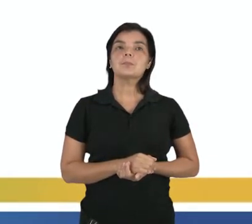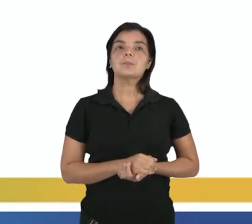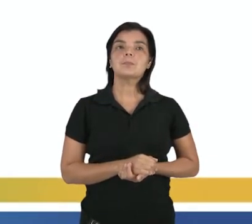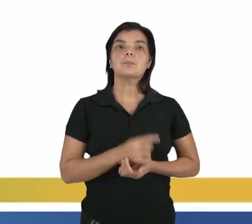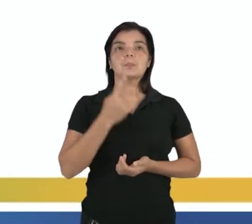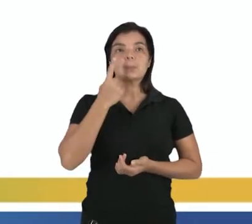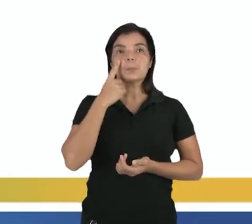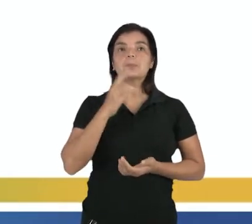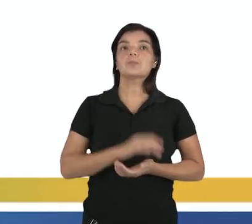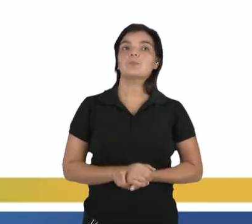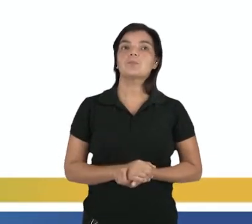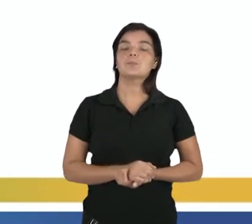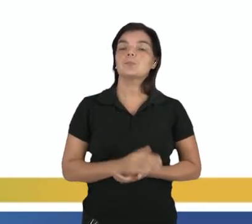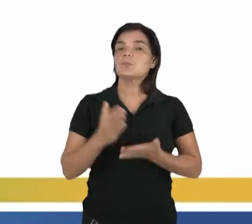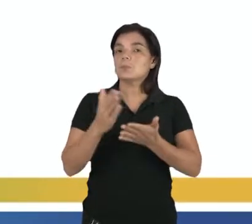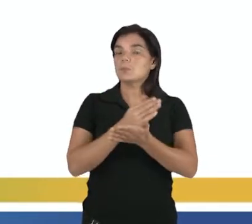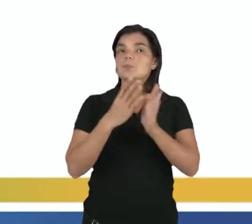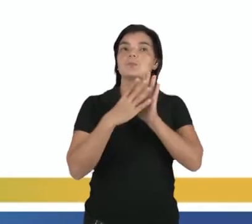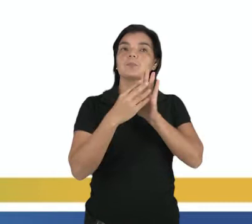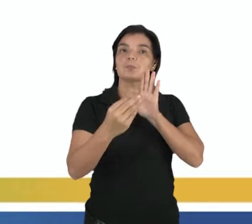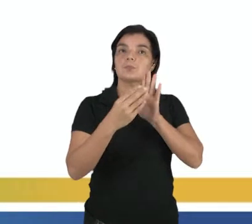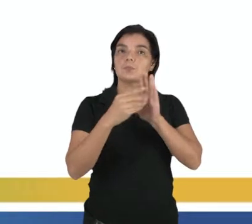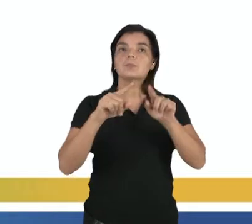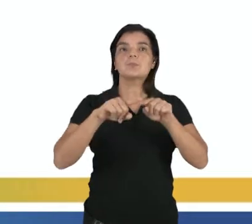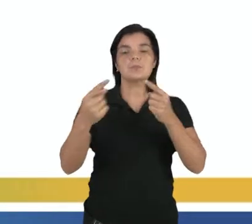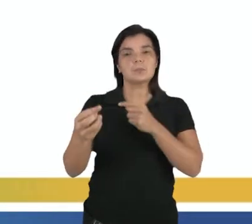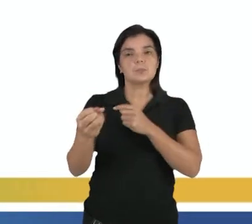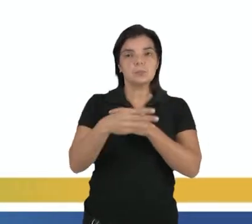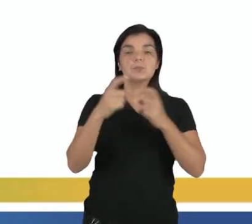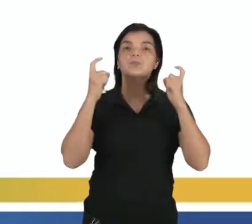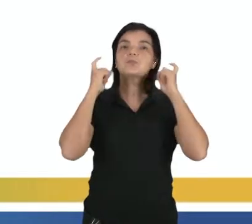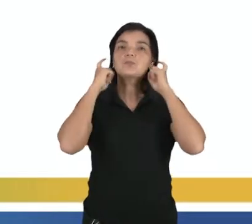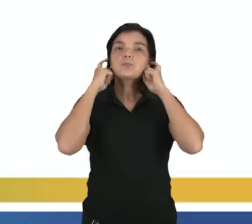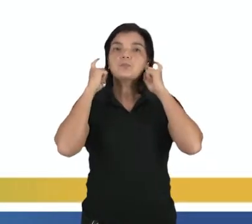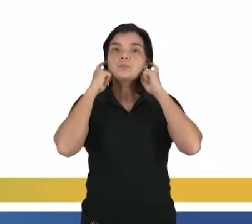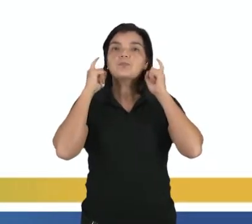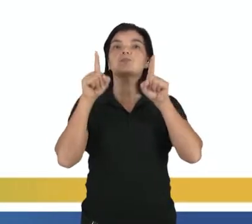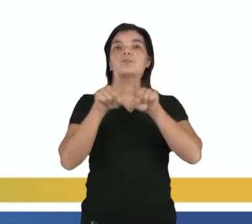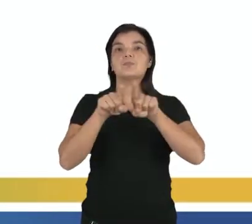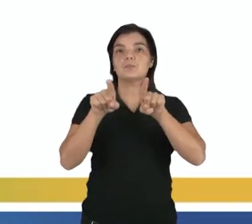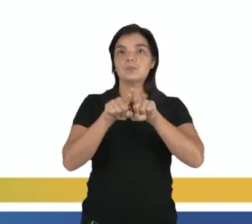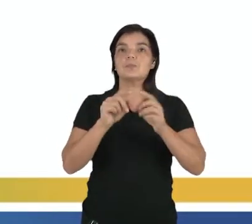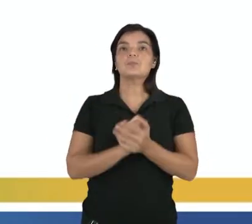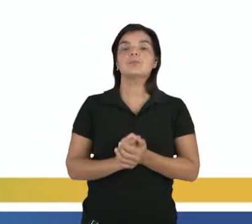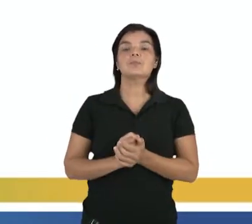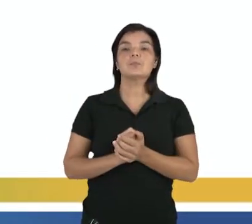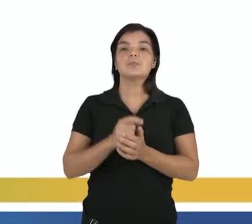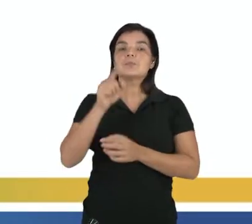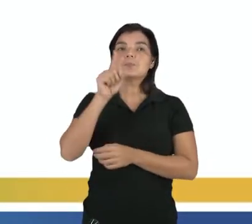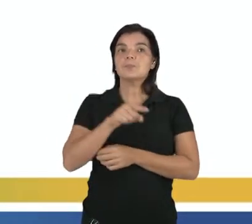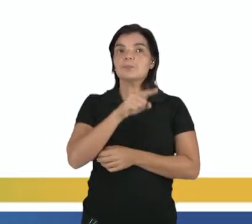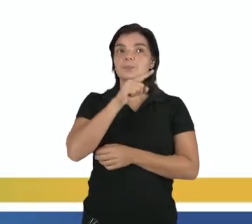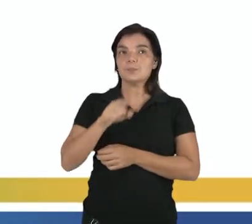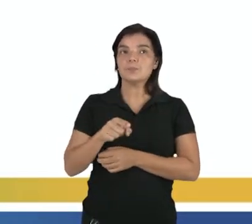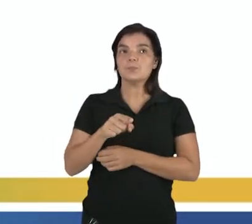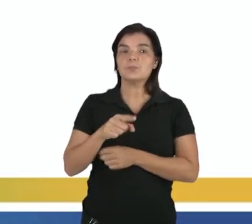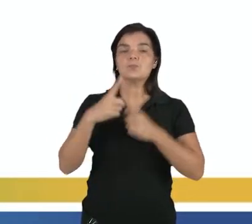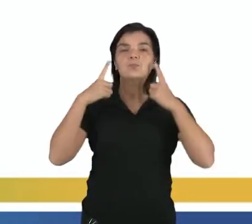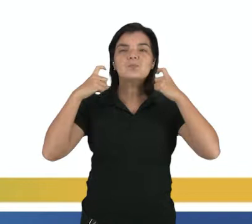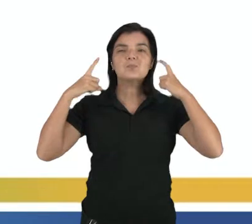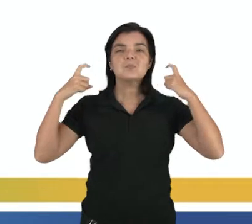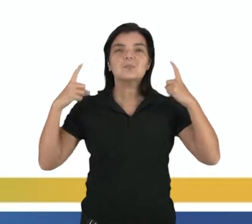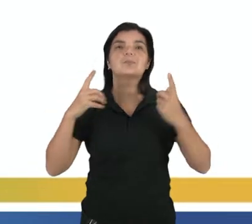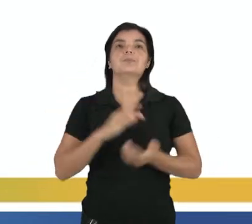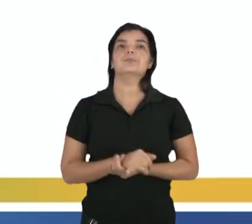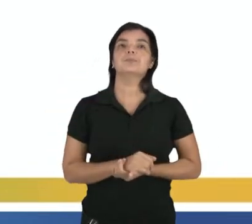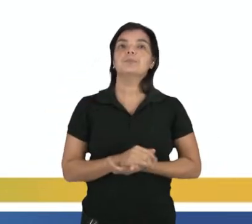Então, vamos lá. Alguns modelos mais modernos de fones de ouvido têm um recurso denominado cancelador de